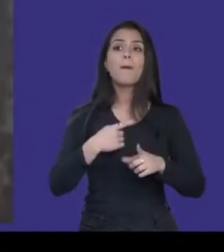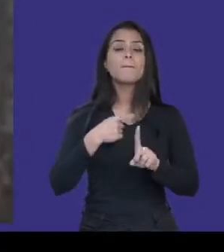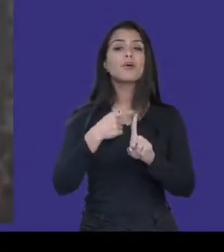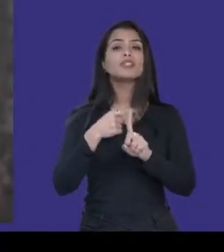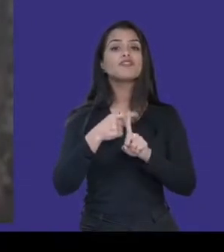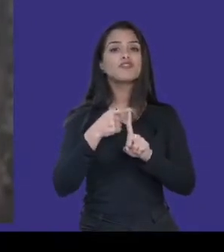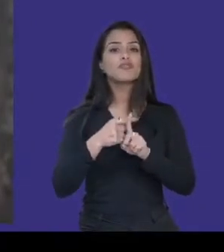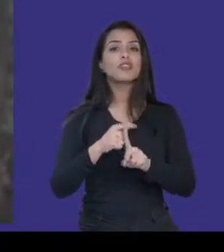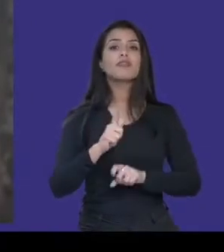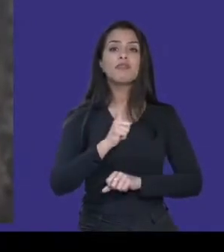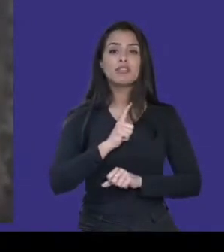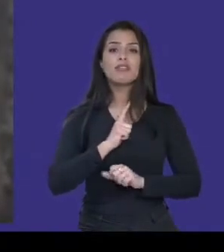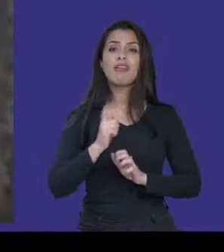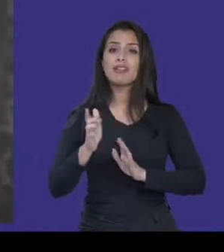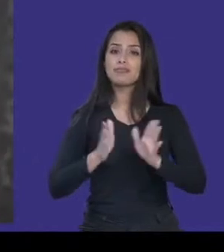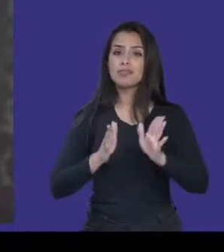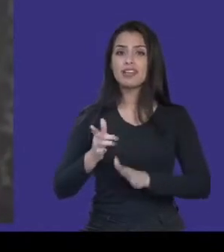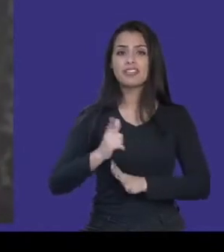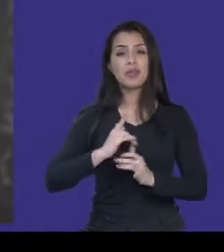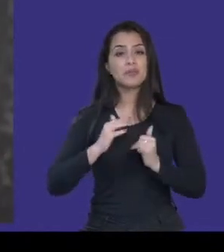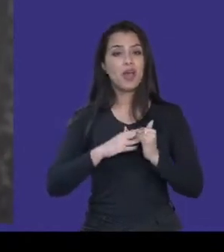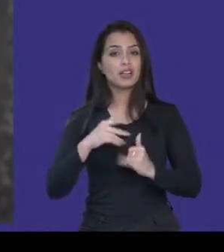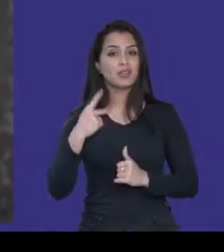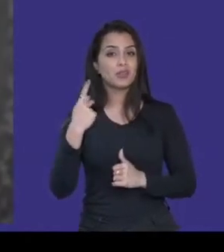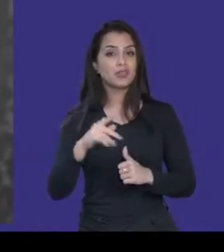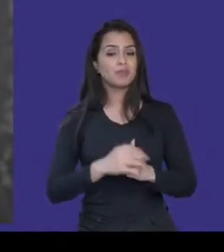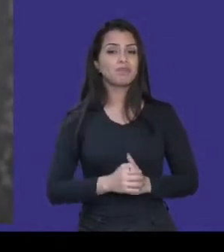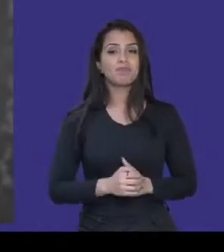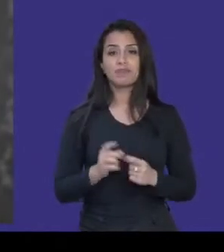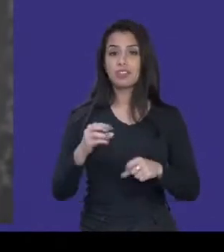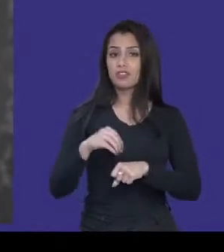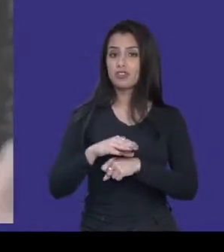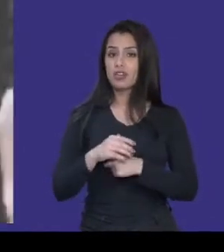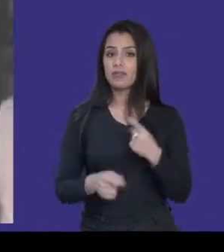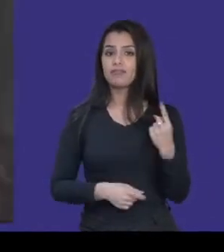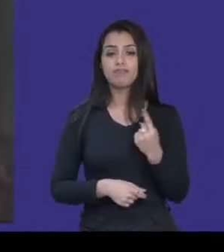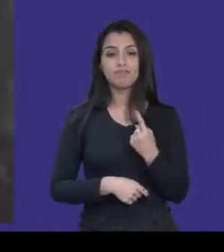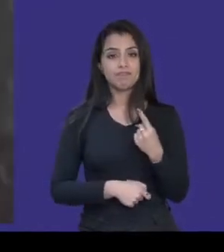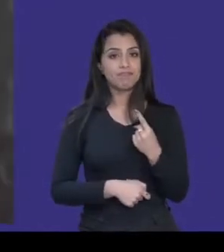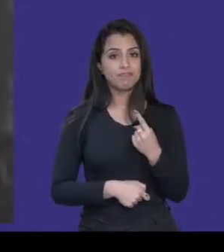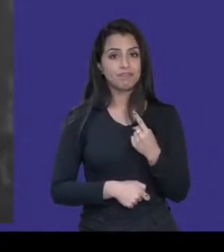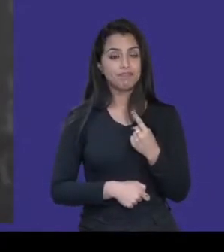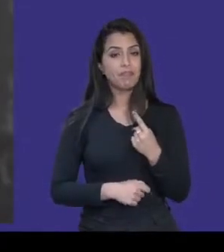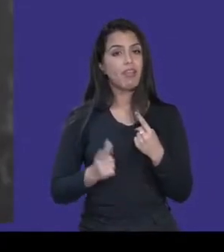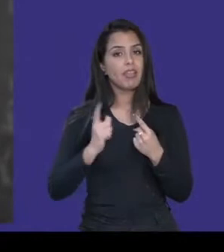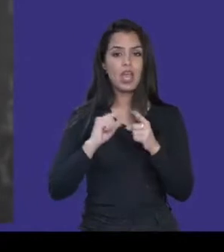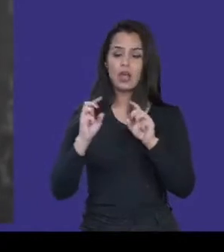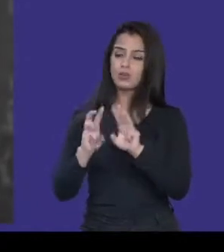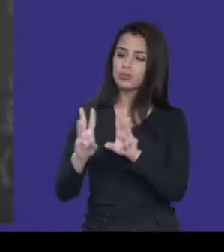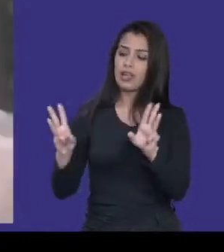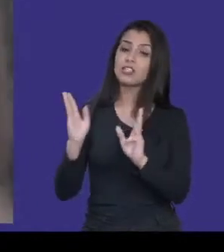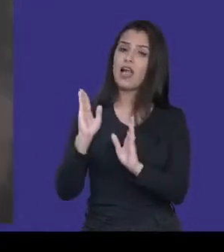com certeza, trazer para o seu canal. Vamos lá? Então, assim, a primeira dica. Forneça um site acessível.